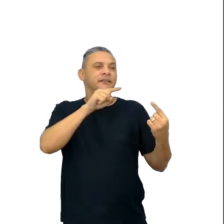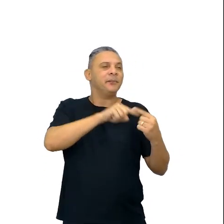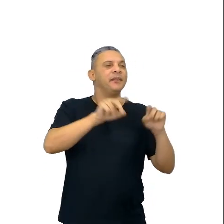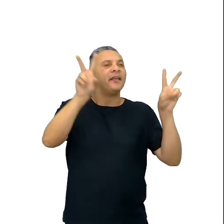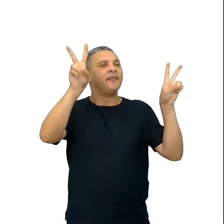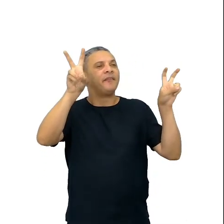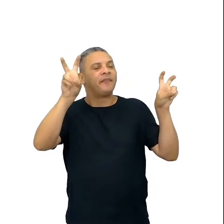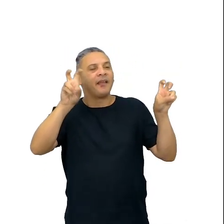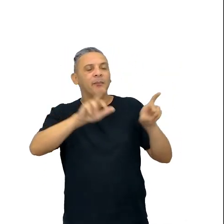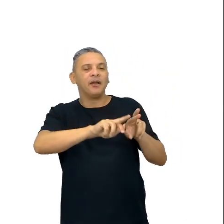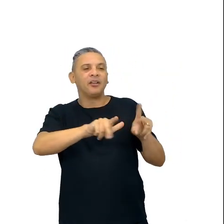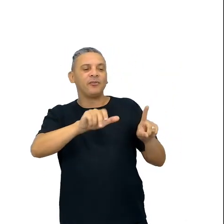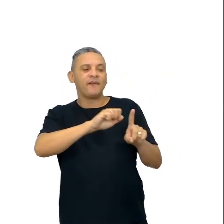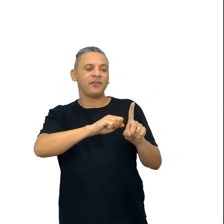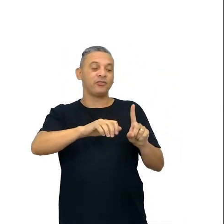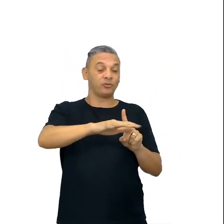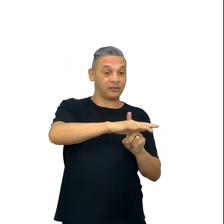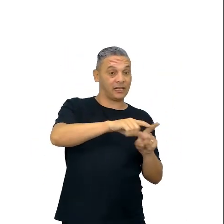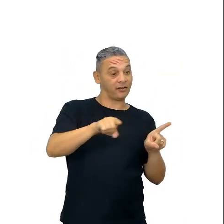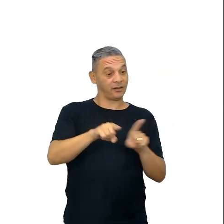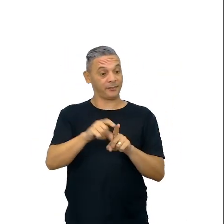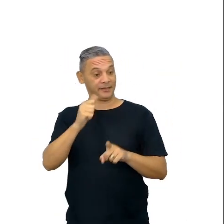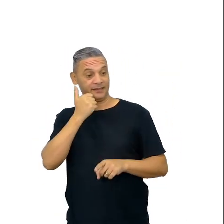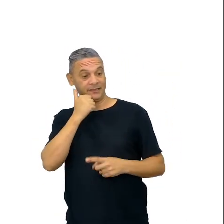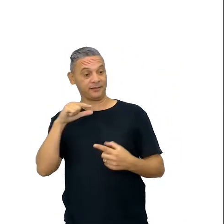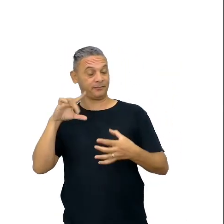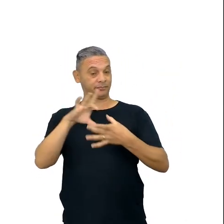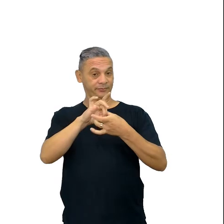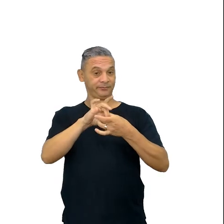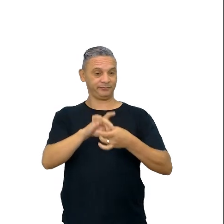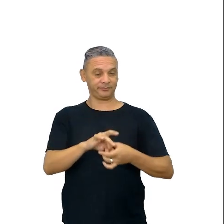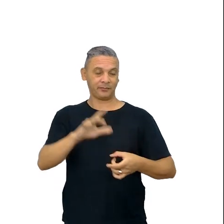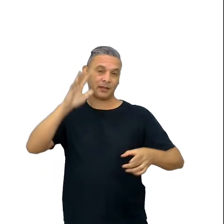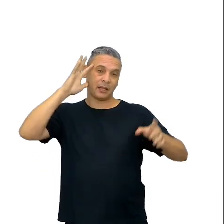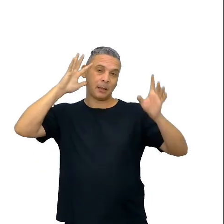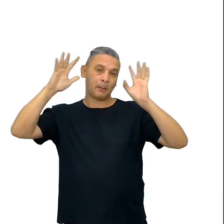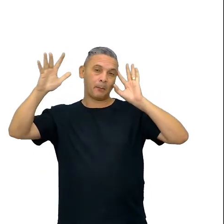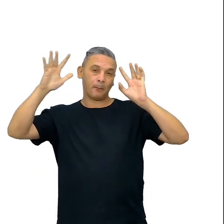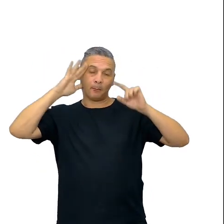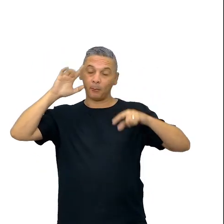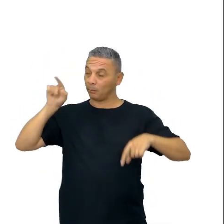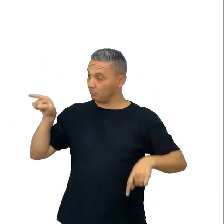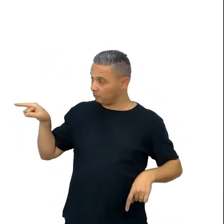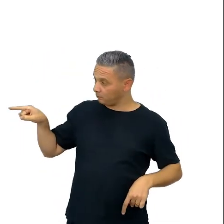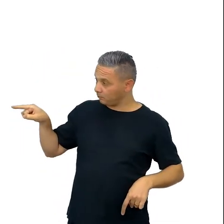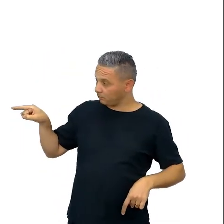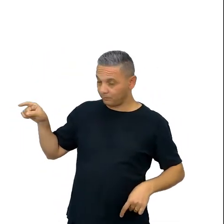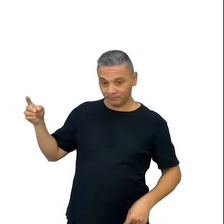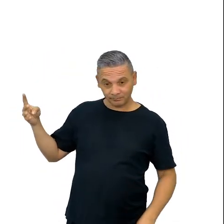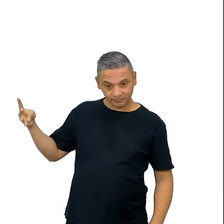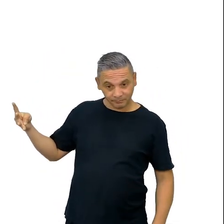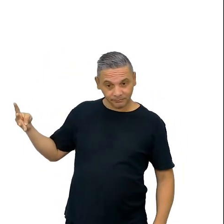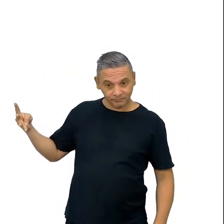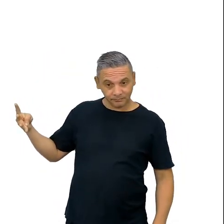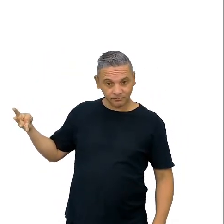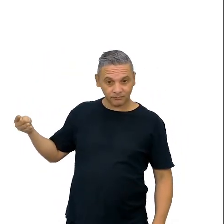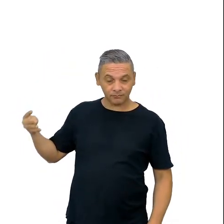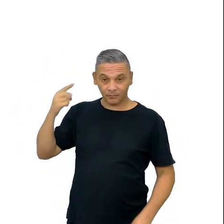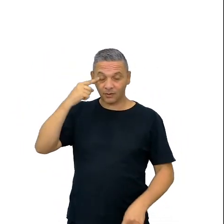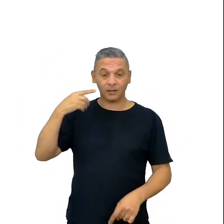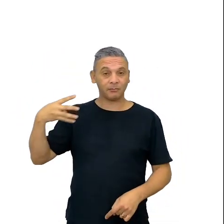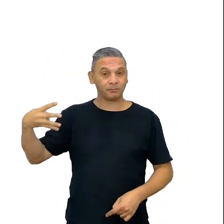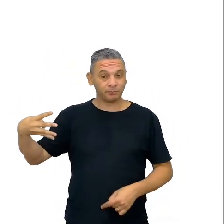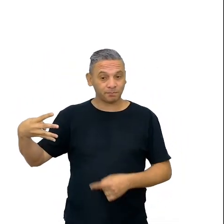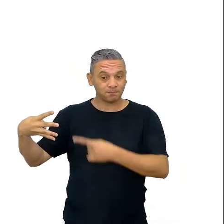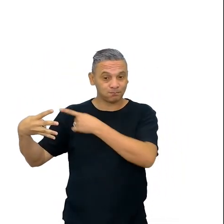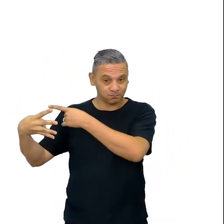temas sócio-científicos, então pensem nessas reflexões para preparar a aula de vocês, para que a